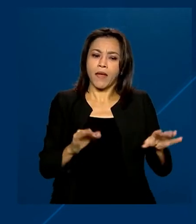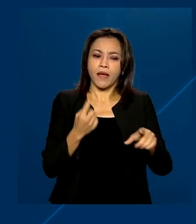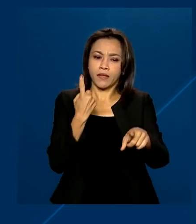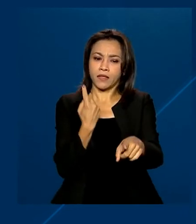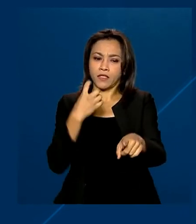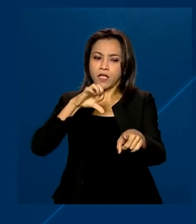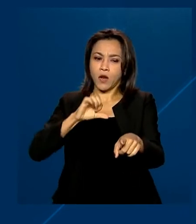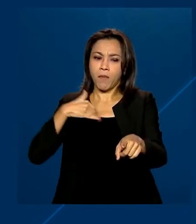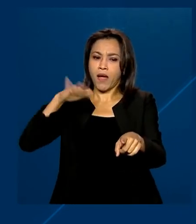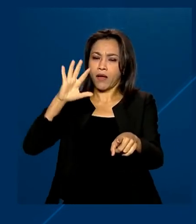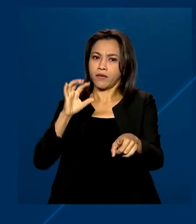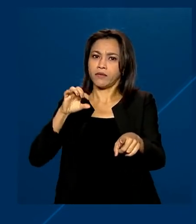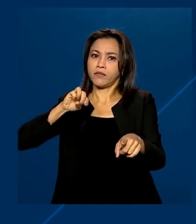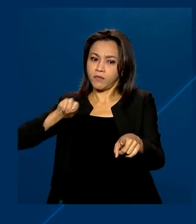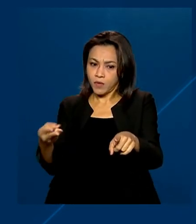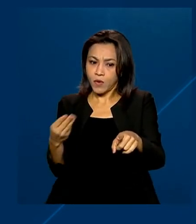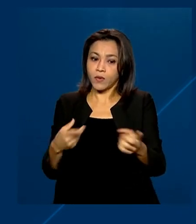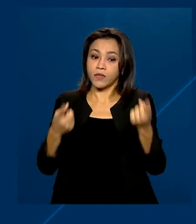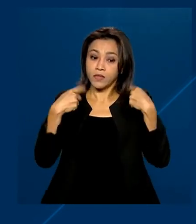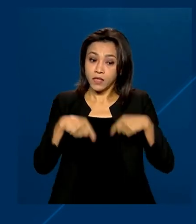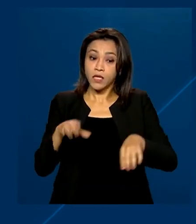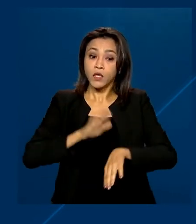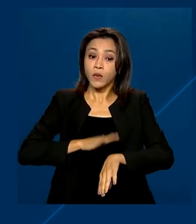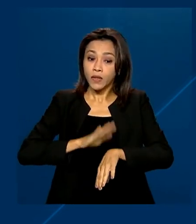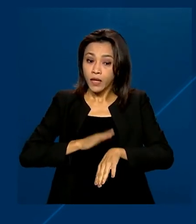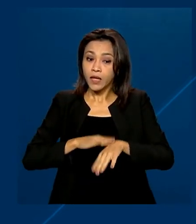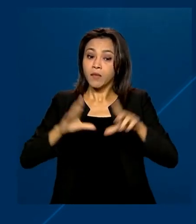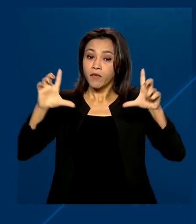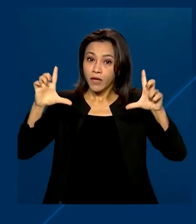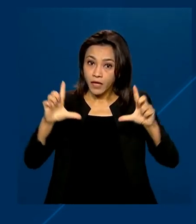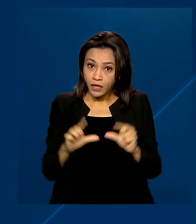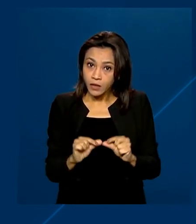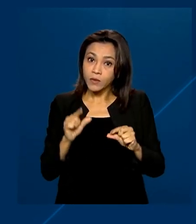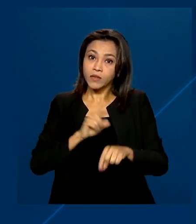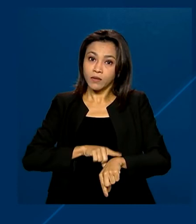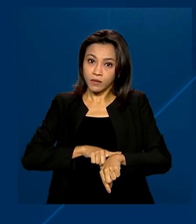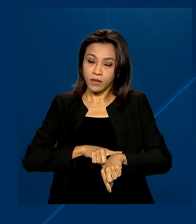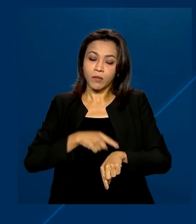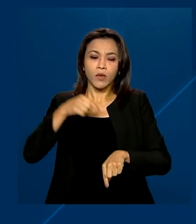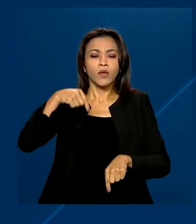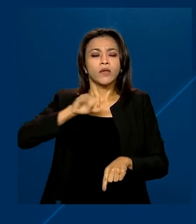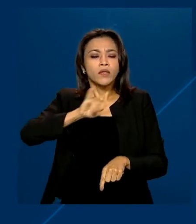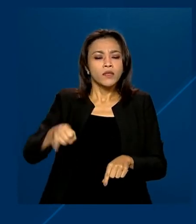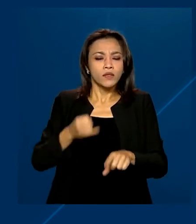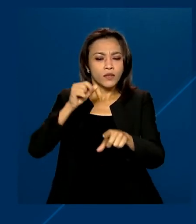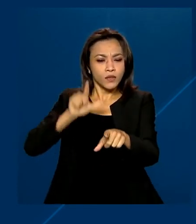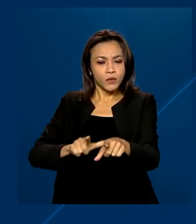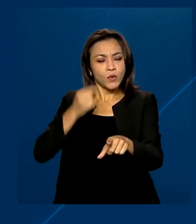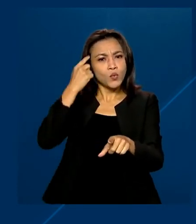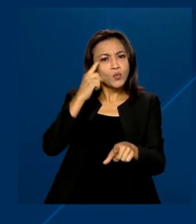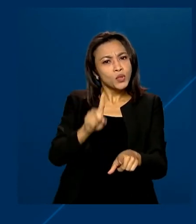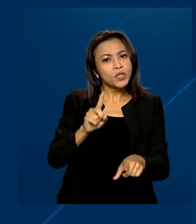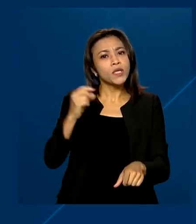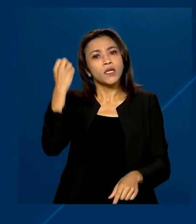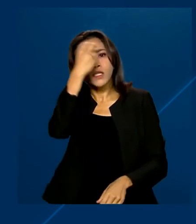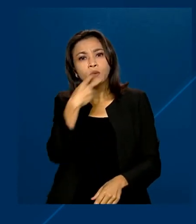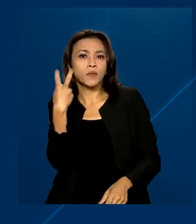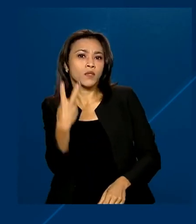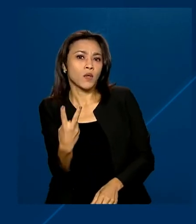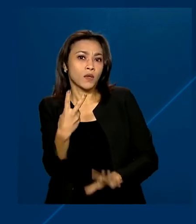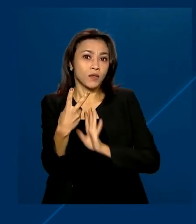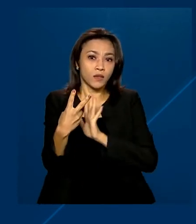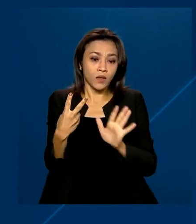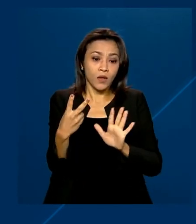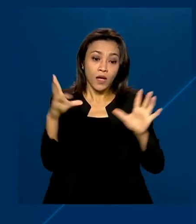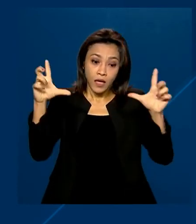E o tempo médio de abertura de um negócio no Brasil vem caindo. Em julho deste ano foi de um dia e duas horas, uma